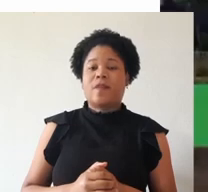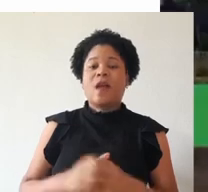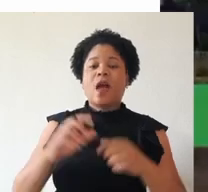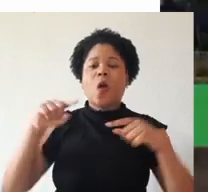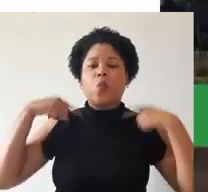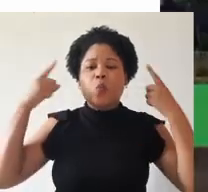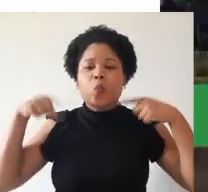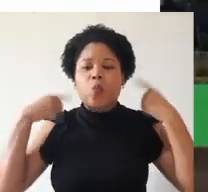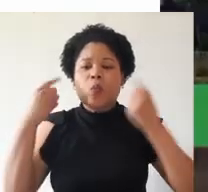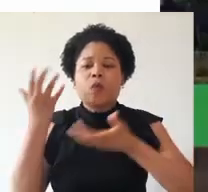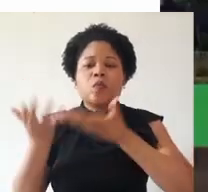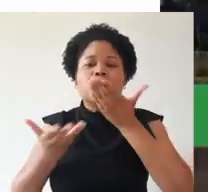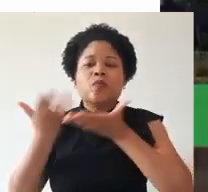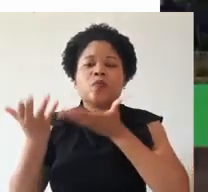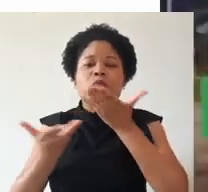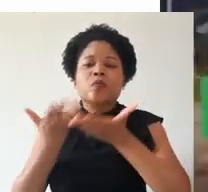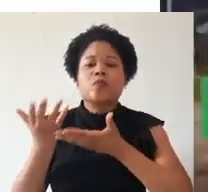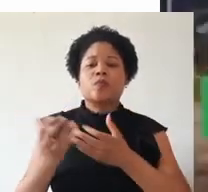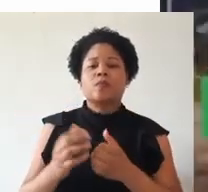caprinocultura,